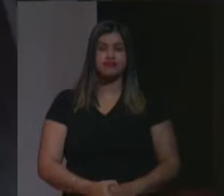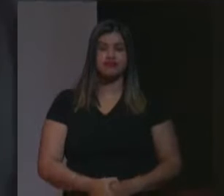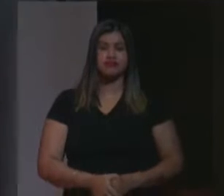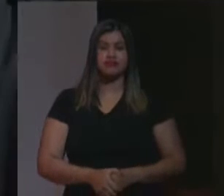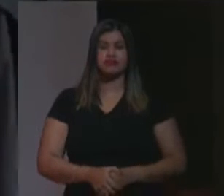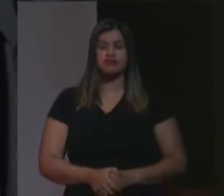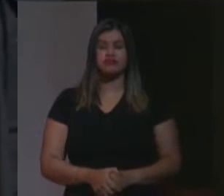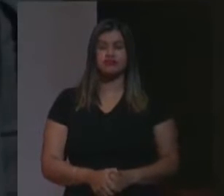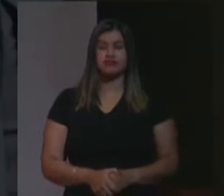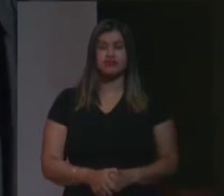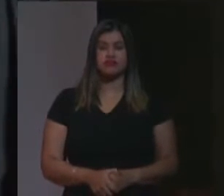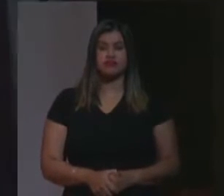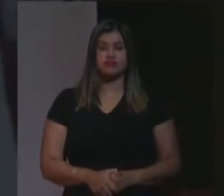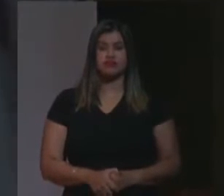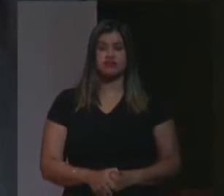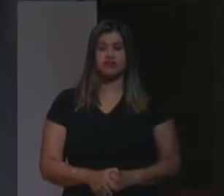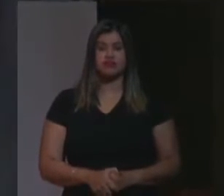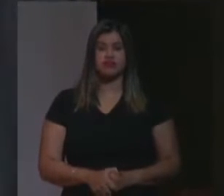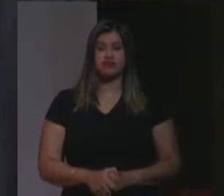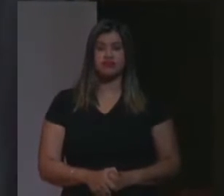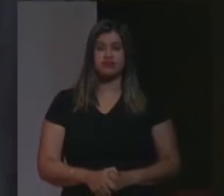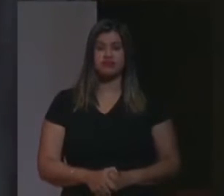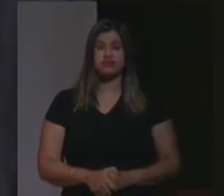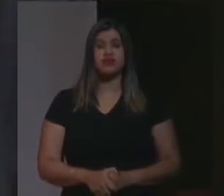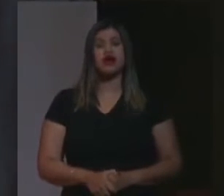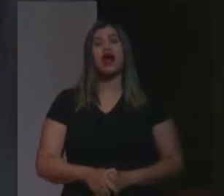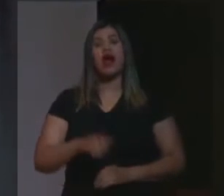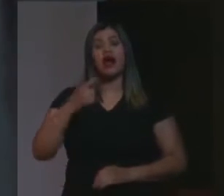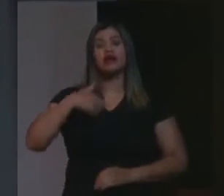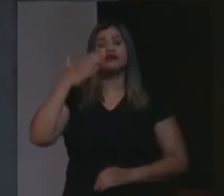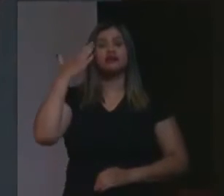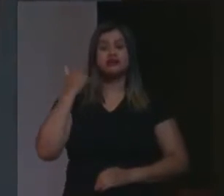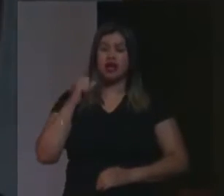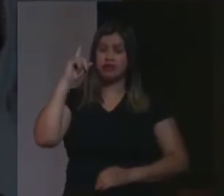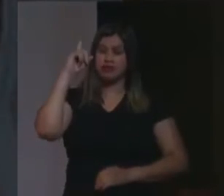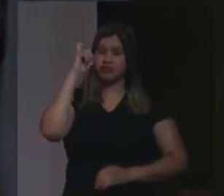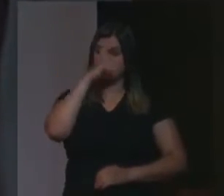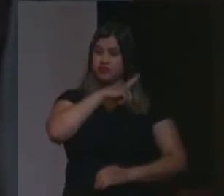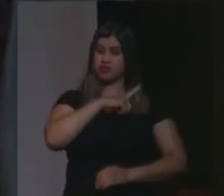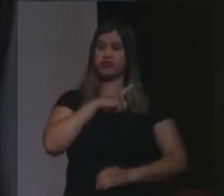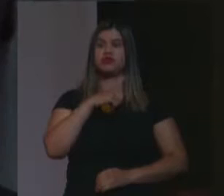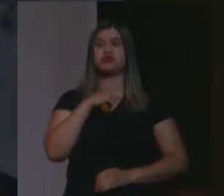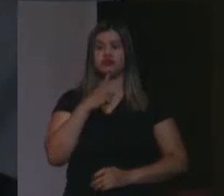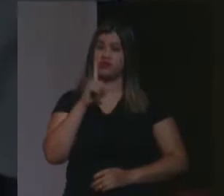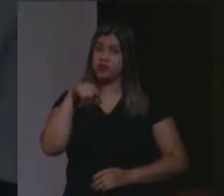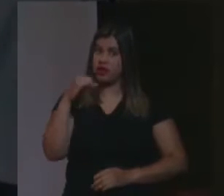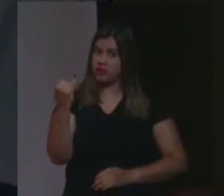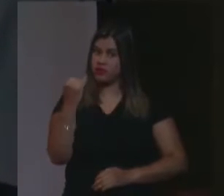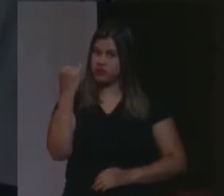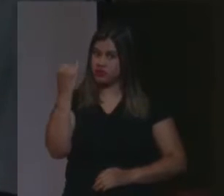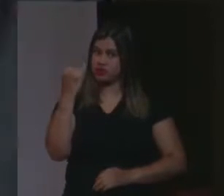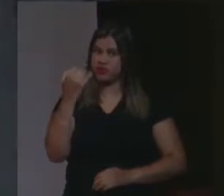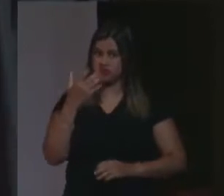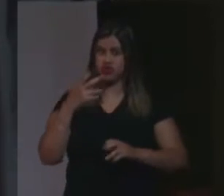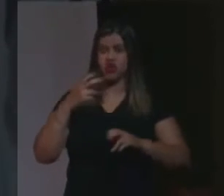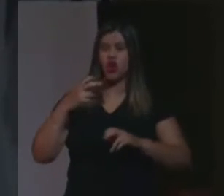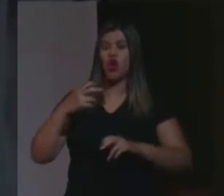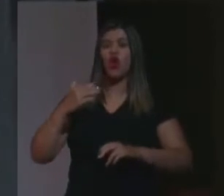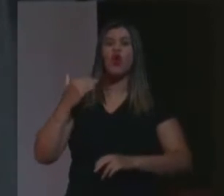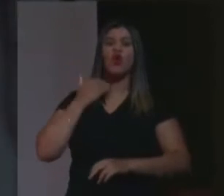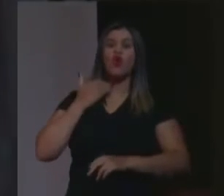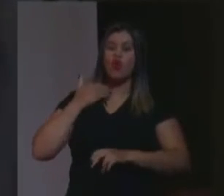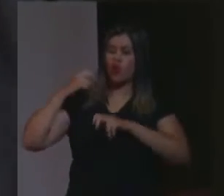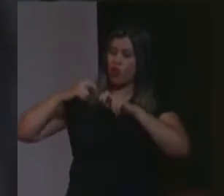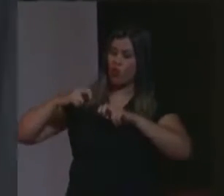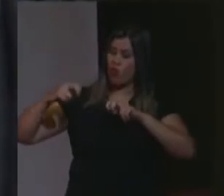embora a grande dificuldade seja, e aqui é o ponto importante, senhores jurados, senhoras juradas,